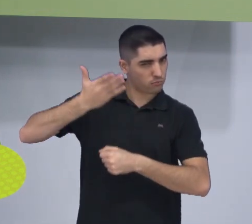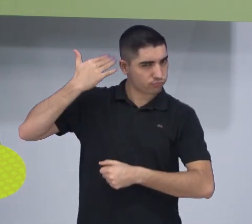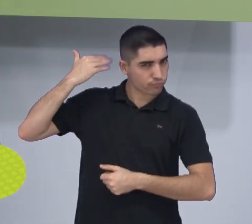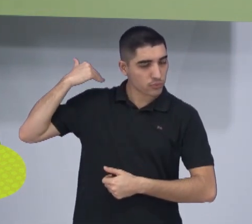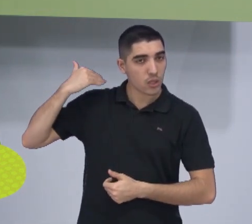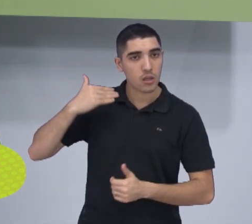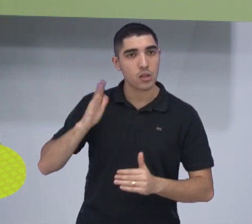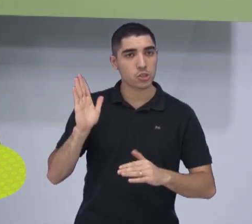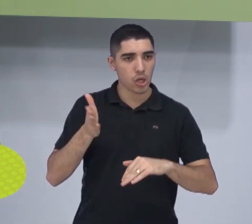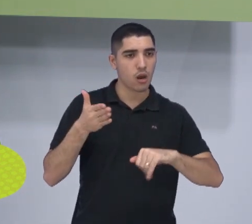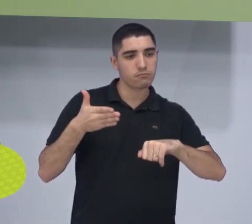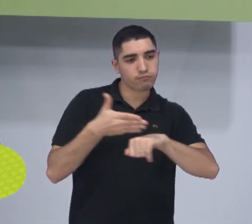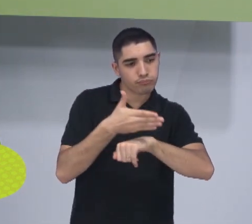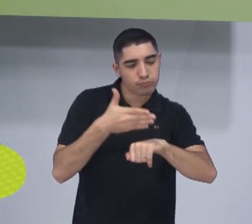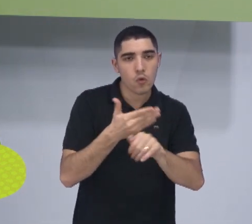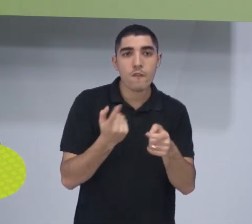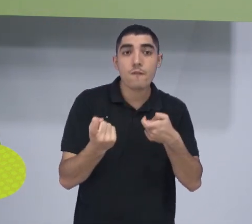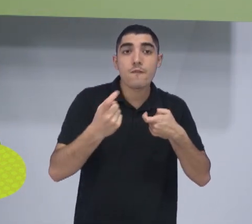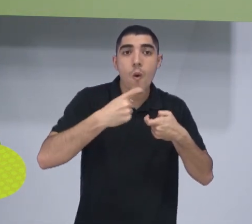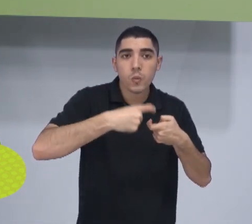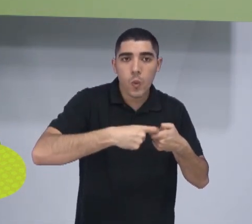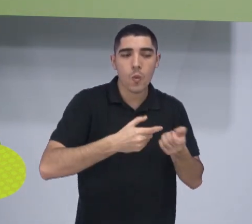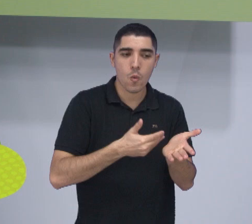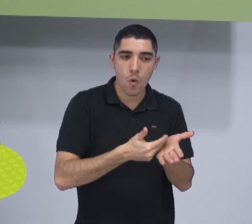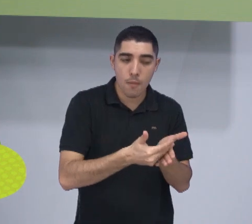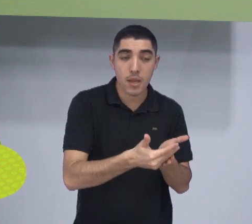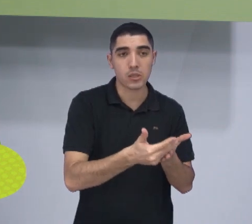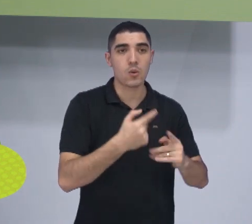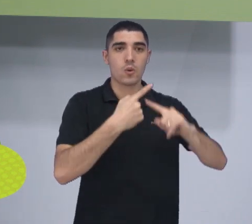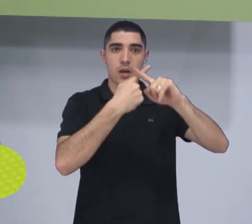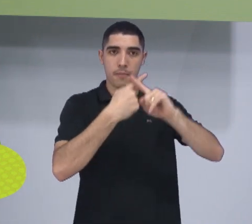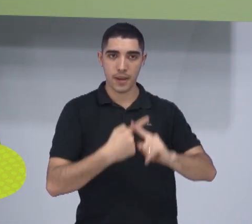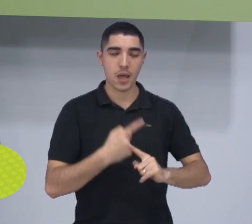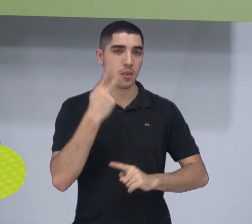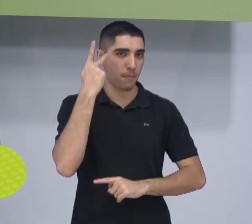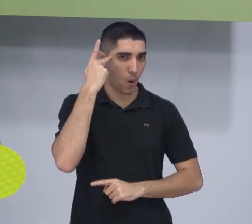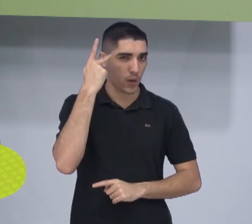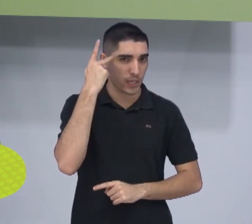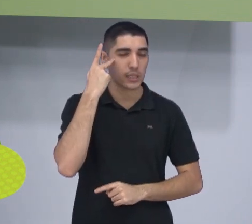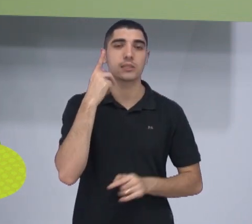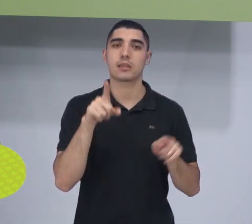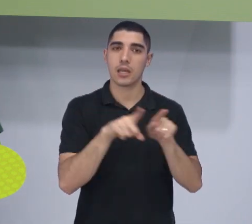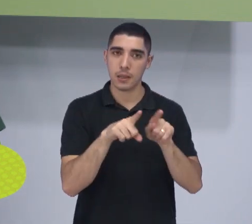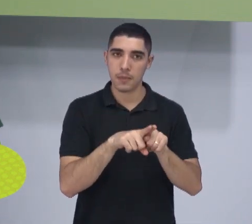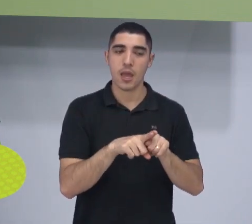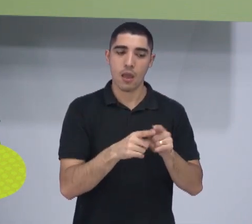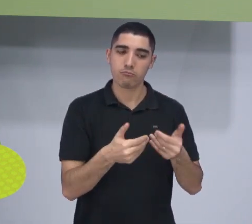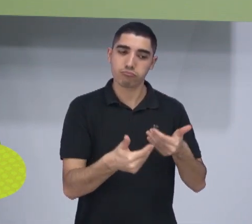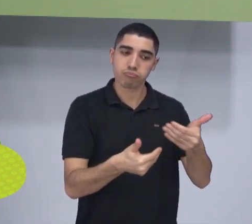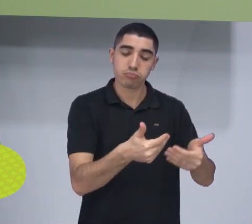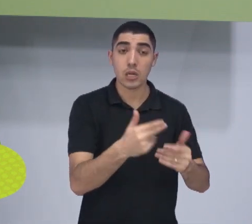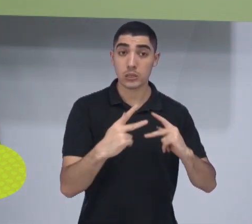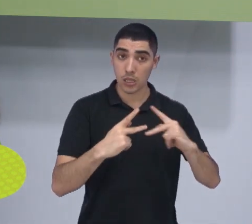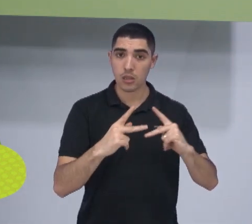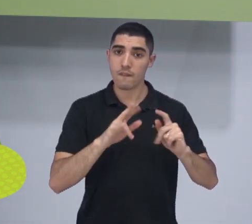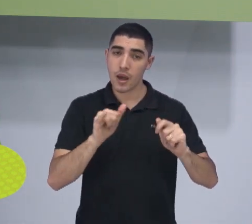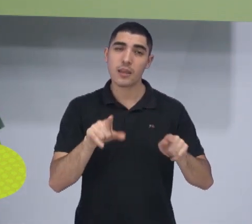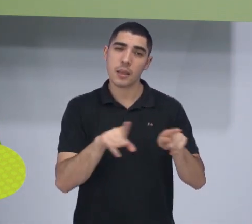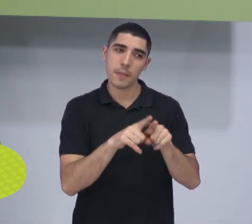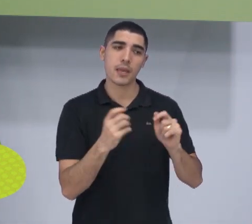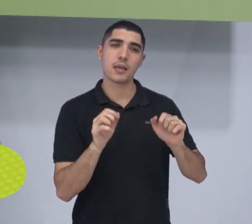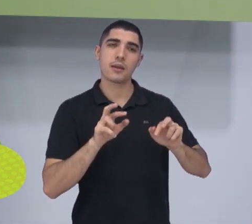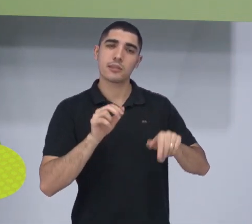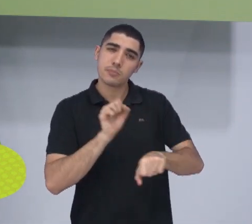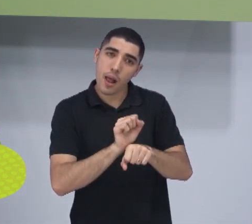agora o Campeonato Paulista, enfim, aos poucos esse time do São José vai se encontrando, tem questão de patrocinador,